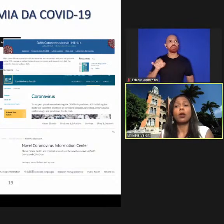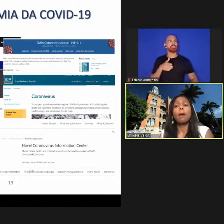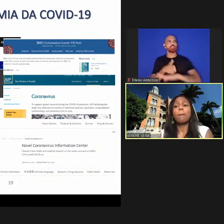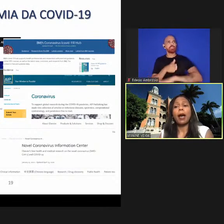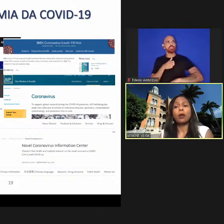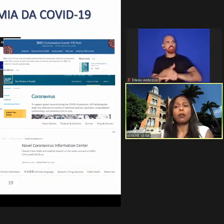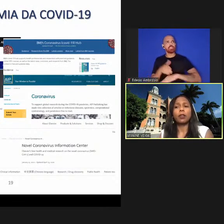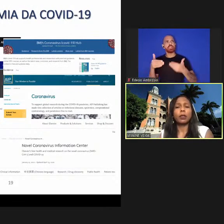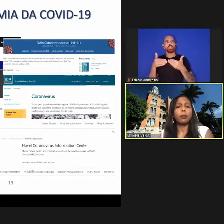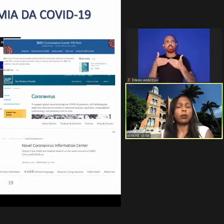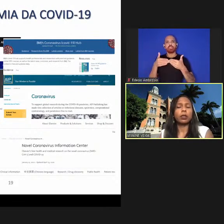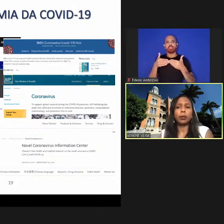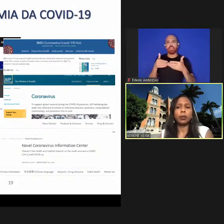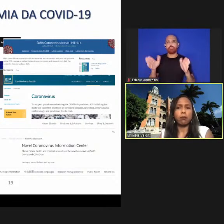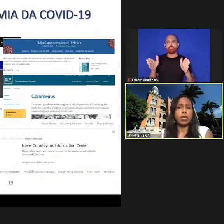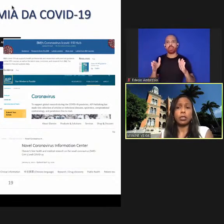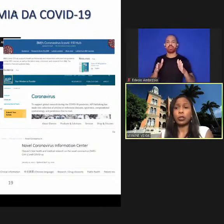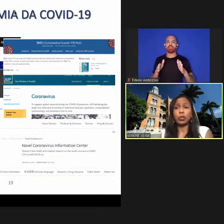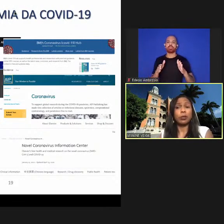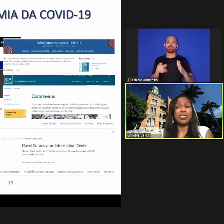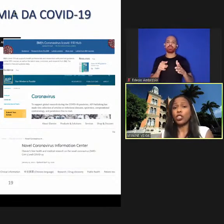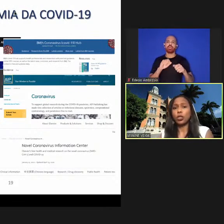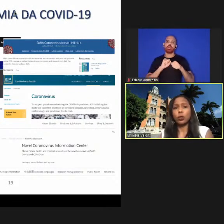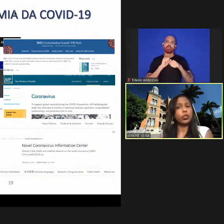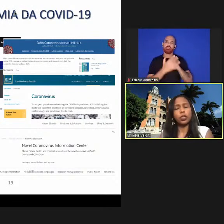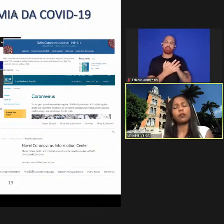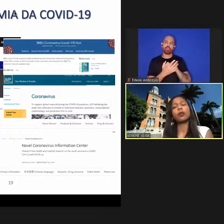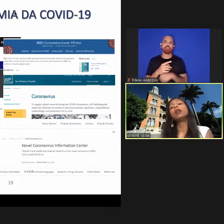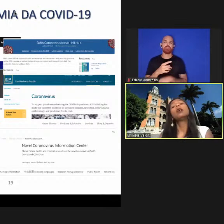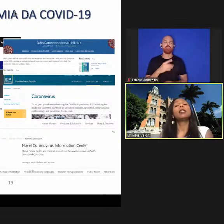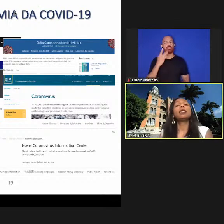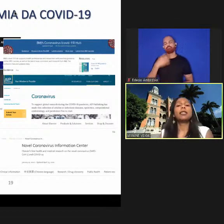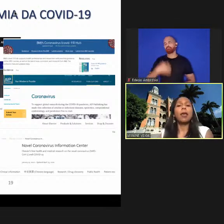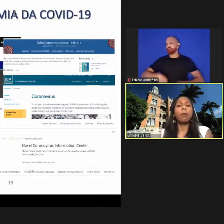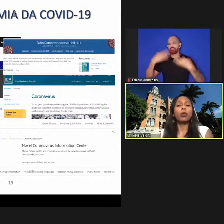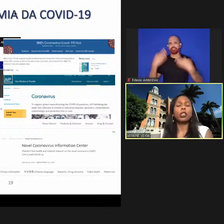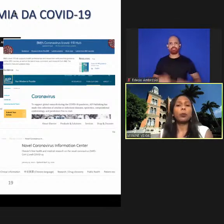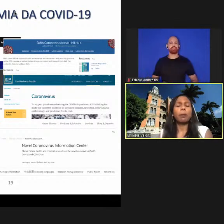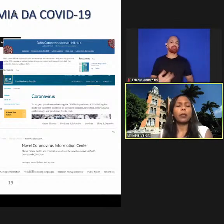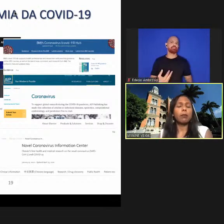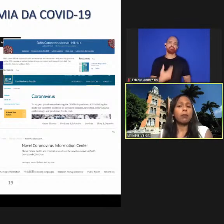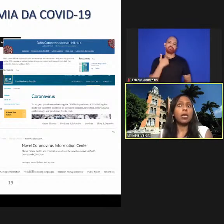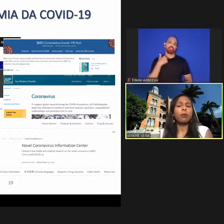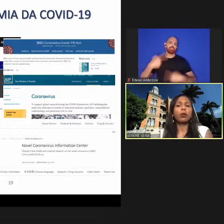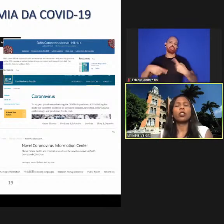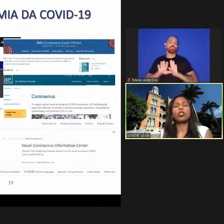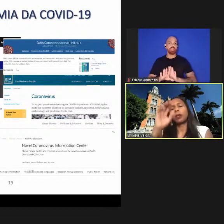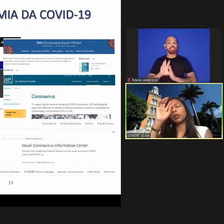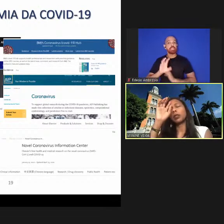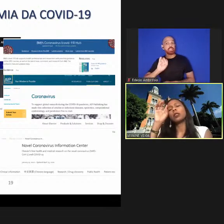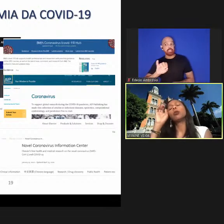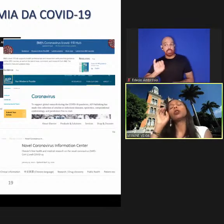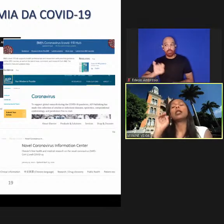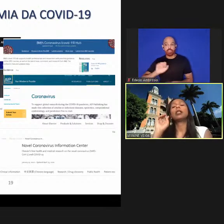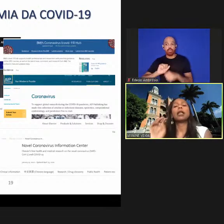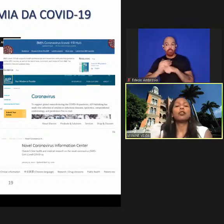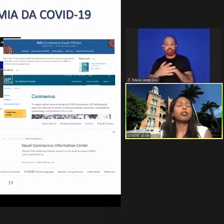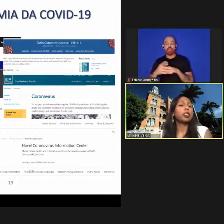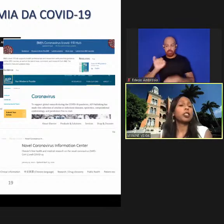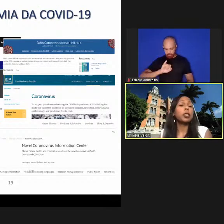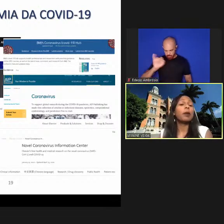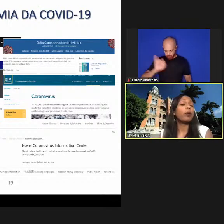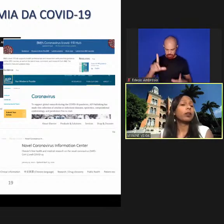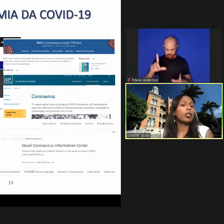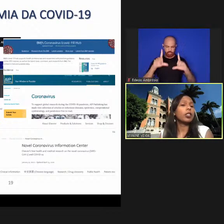aberto para o enfrentamento da pandemia acho que isso é indiscutível e se é importante para a pandemia é importante para reduzir a mortalidade